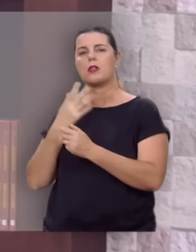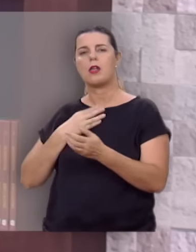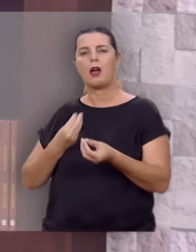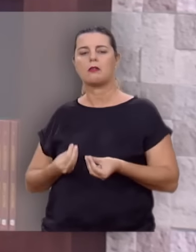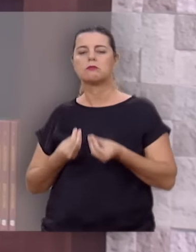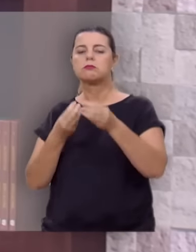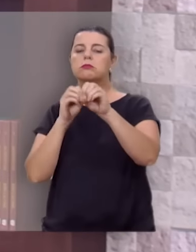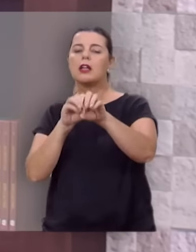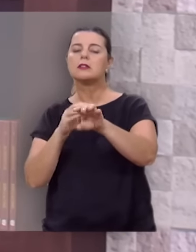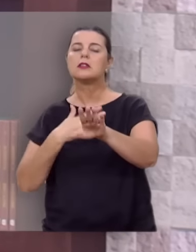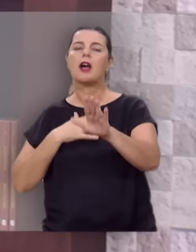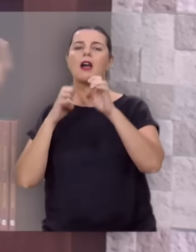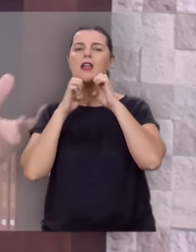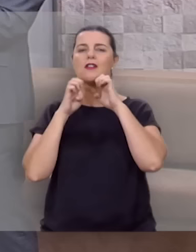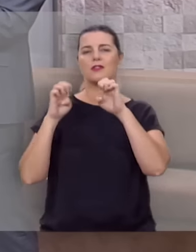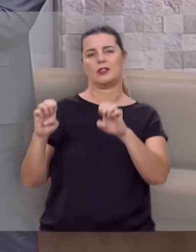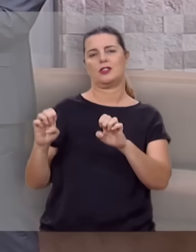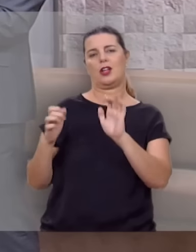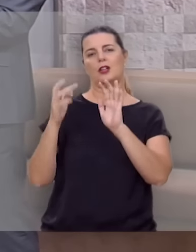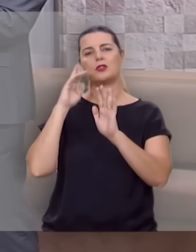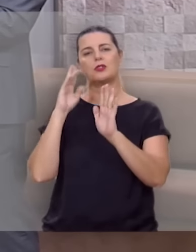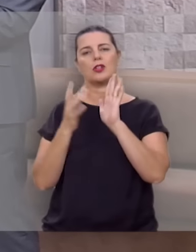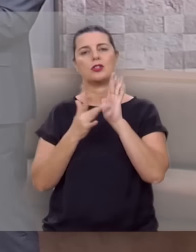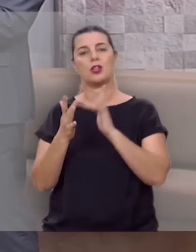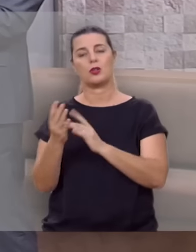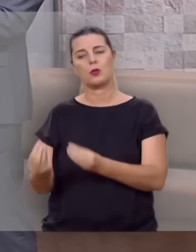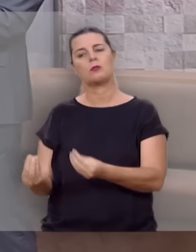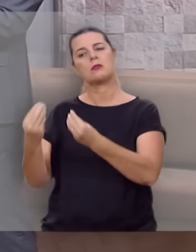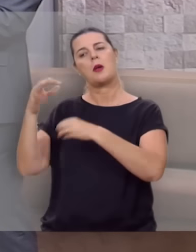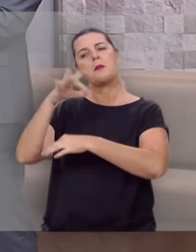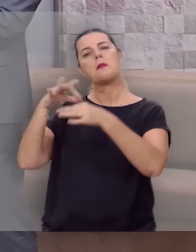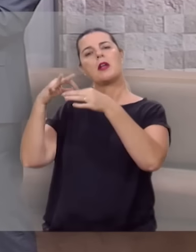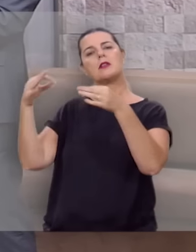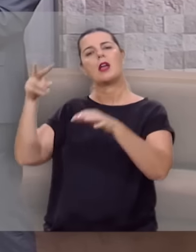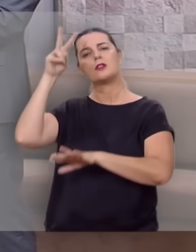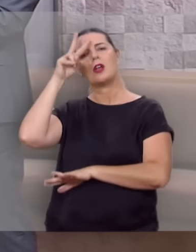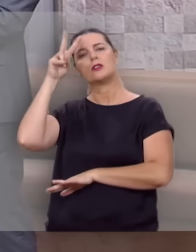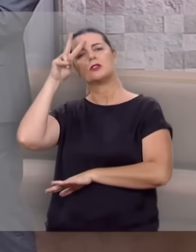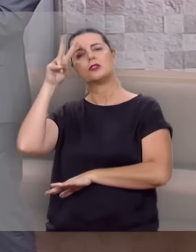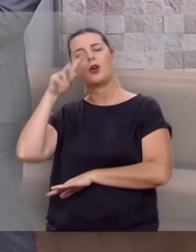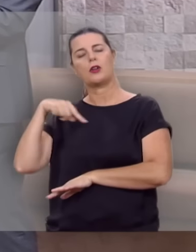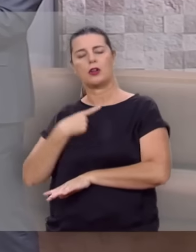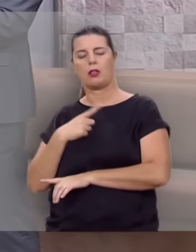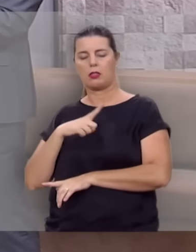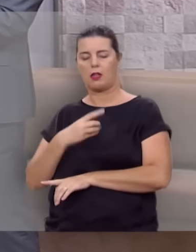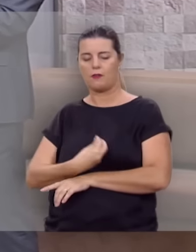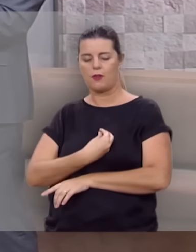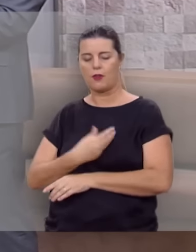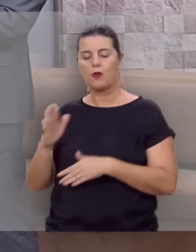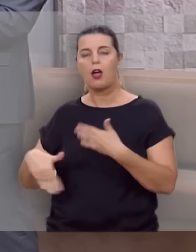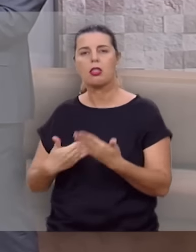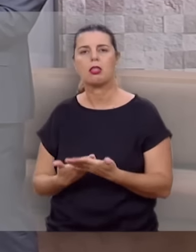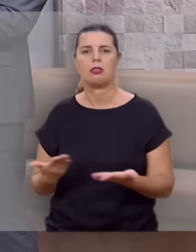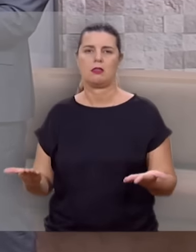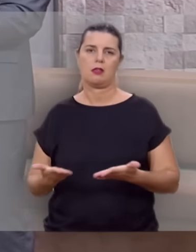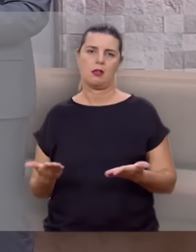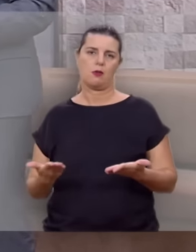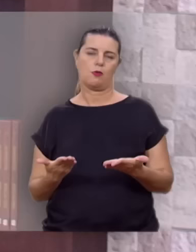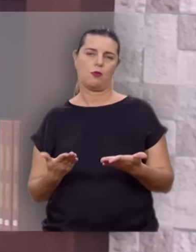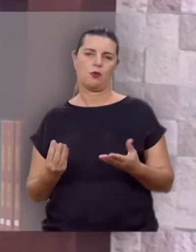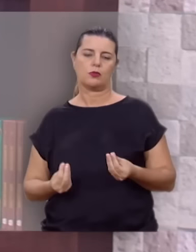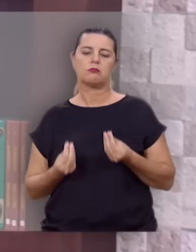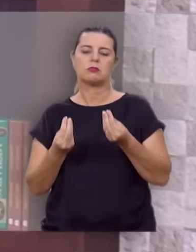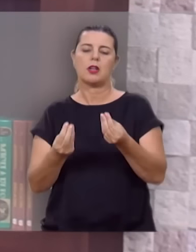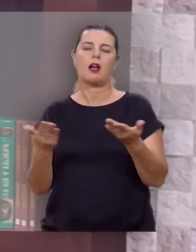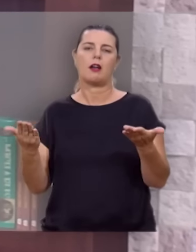Cristo Jesus. E esse é o legado que ela me deixou e essa é a história que a gente carrega, né? E essa é a história que a gente